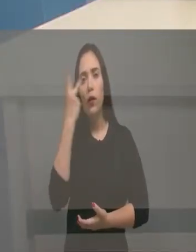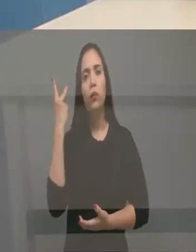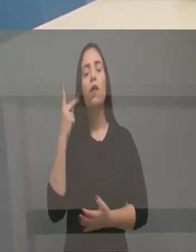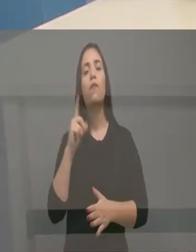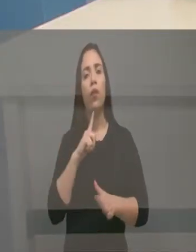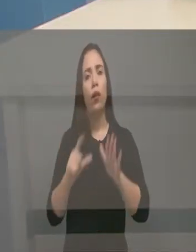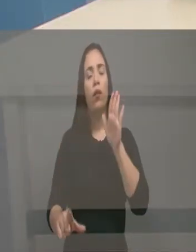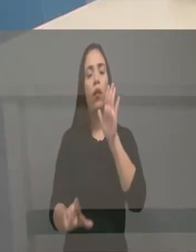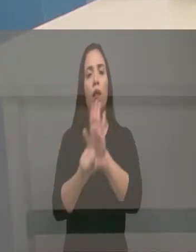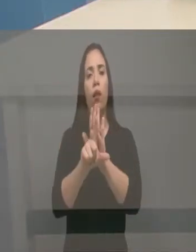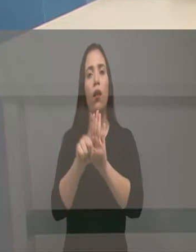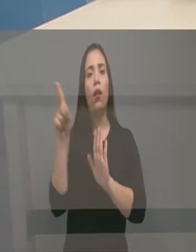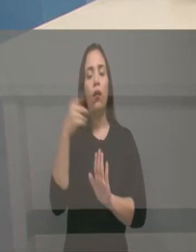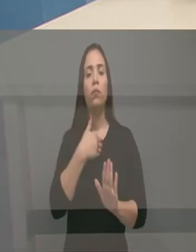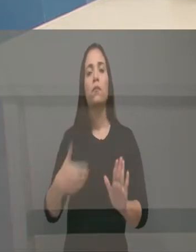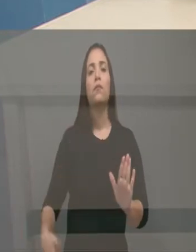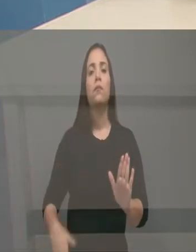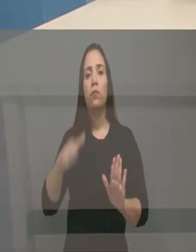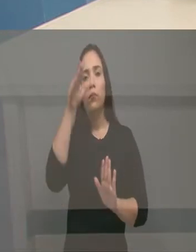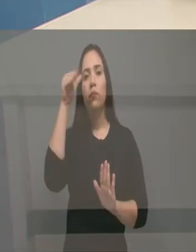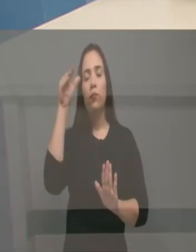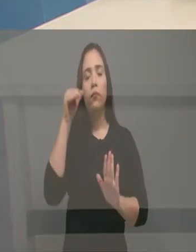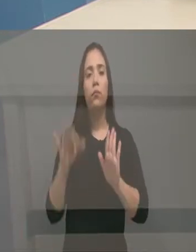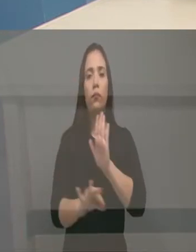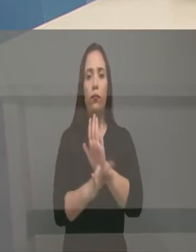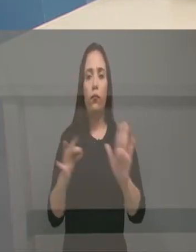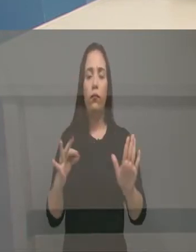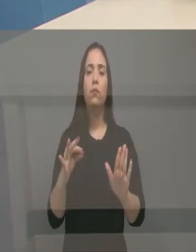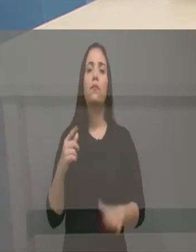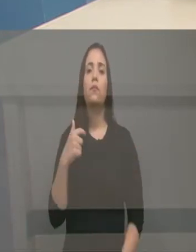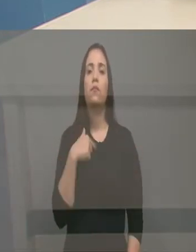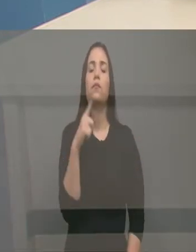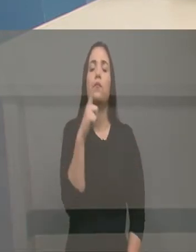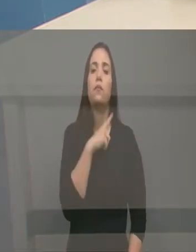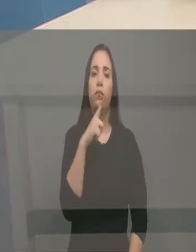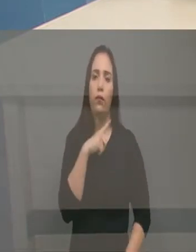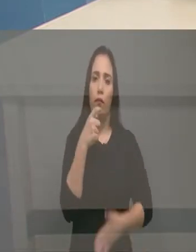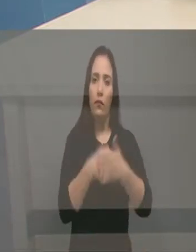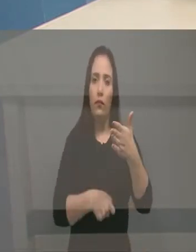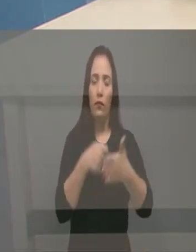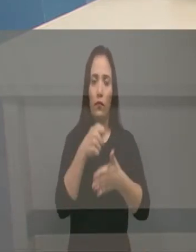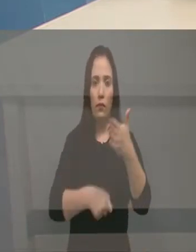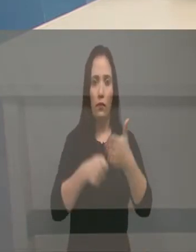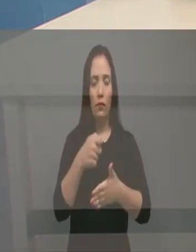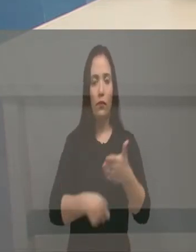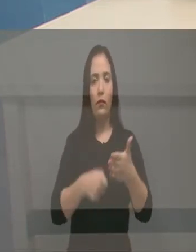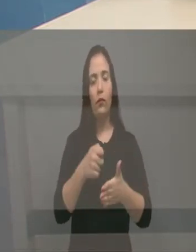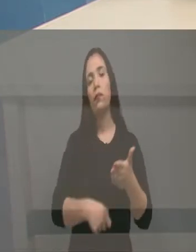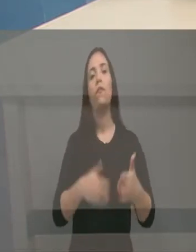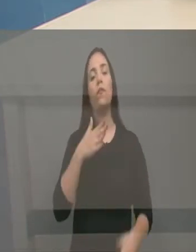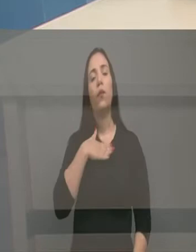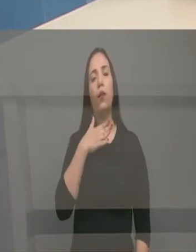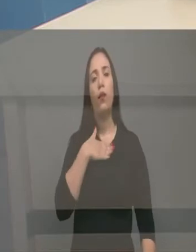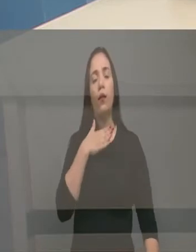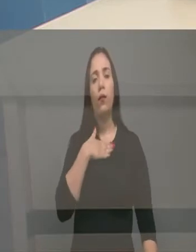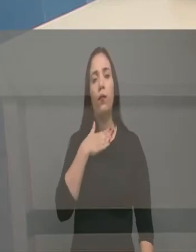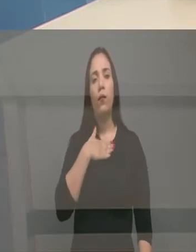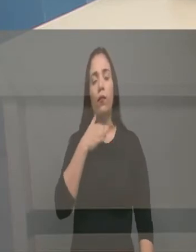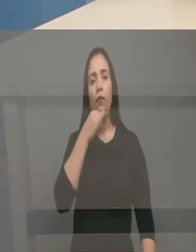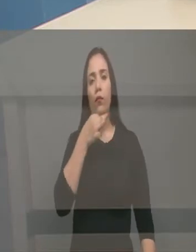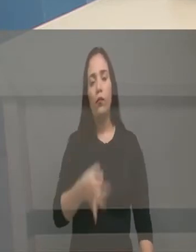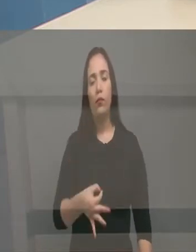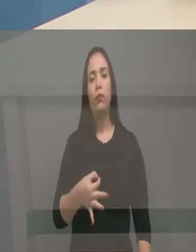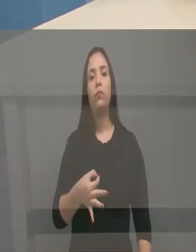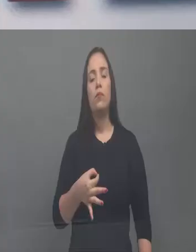sancionada pelo governador Camilo. Então, Carlos Federico, eu tenho lutado muito para utilizar o meu mandato de